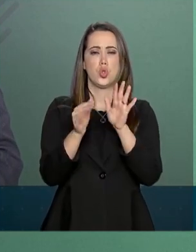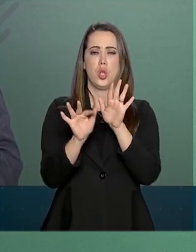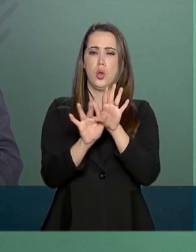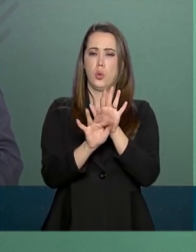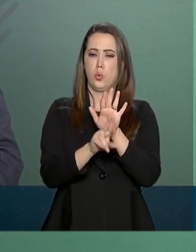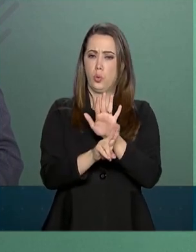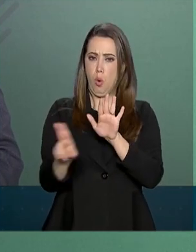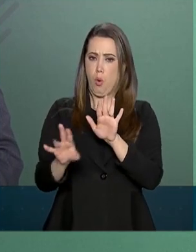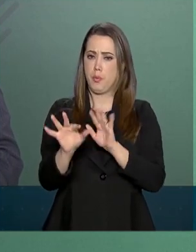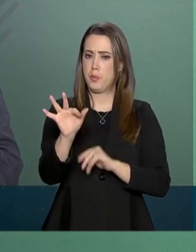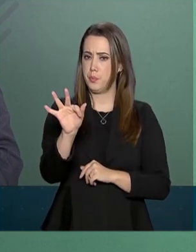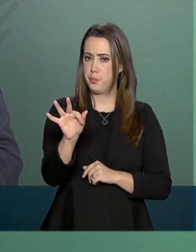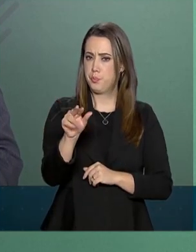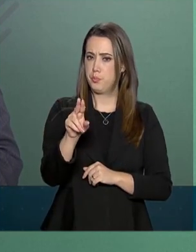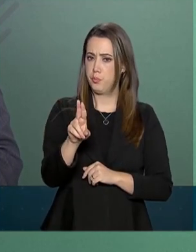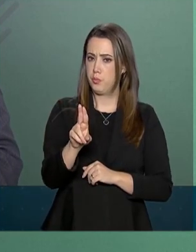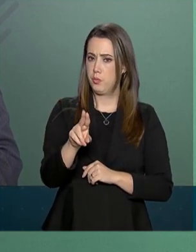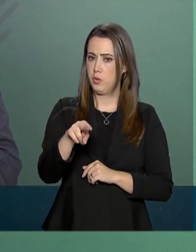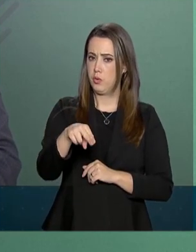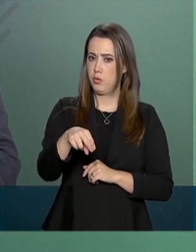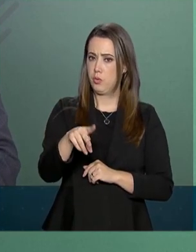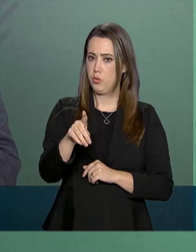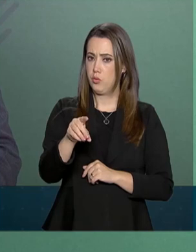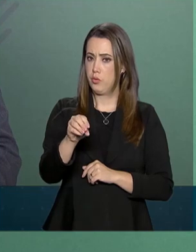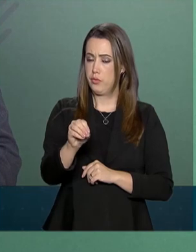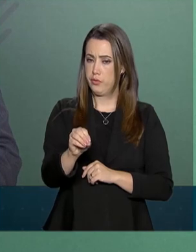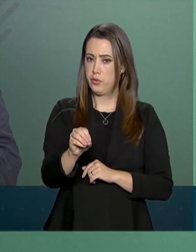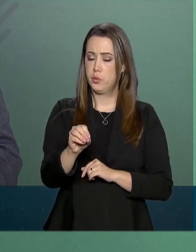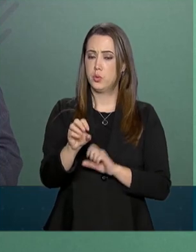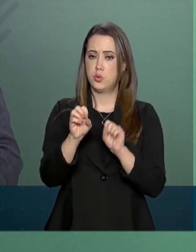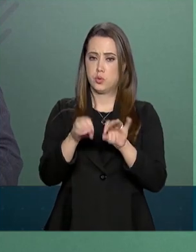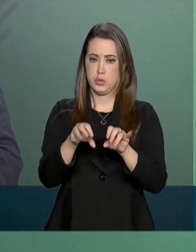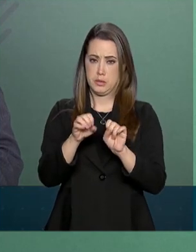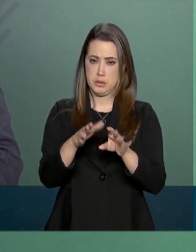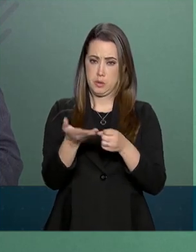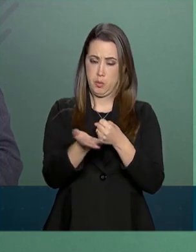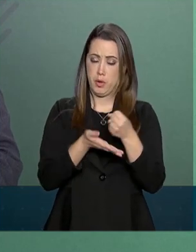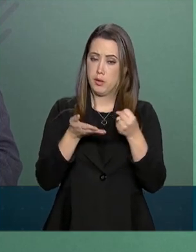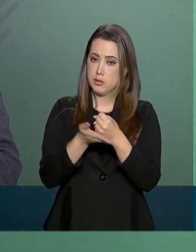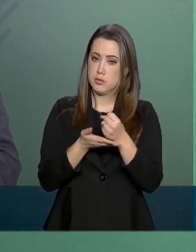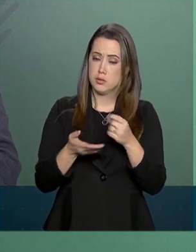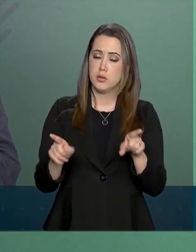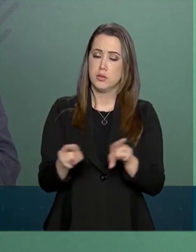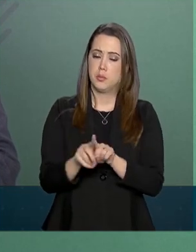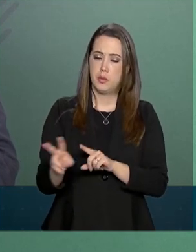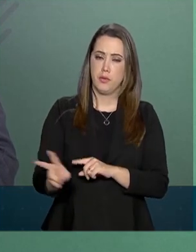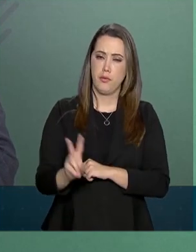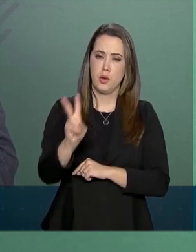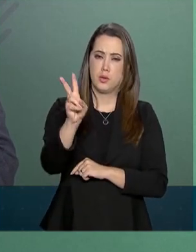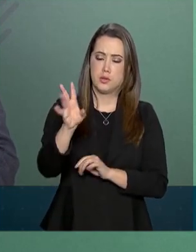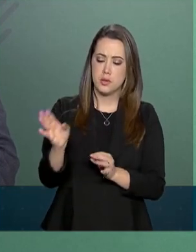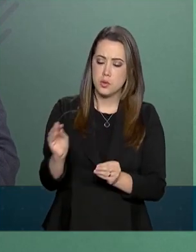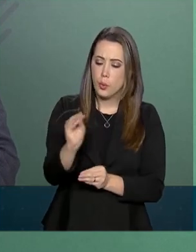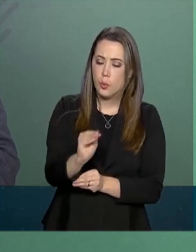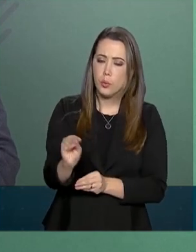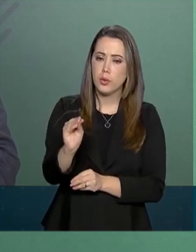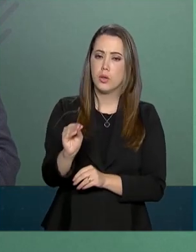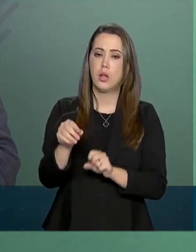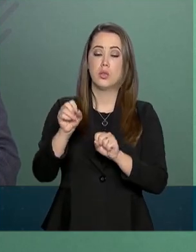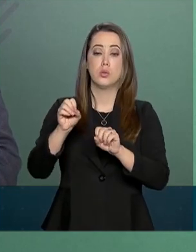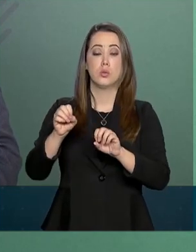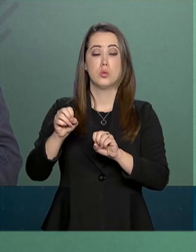e desenvolvimento da educação básica e de valorização dos profissionais da educação,